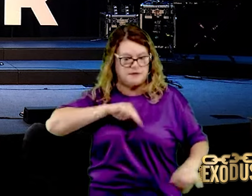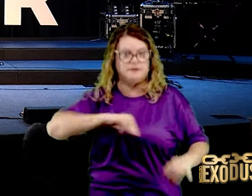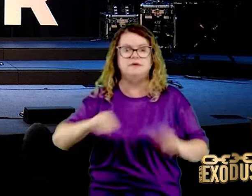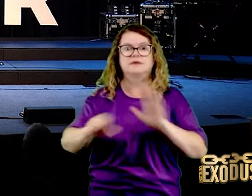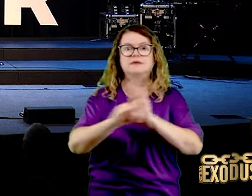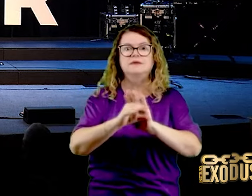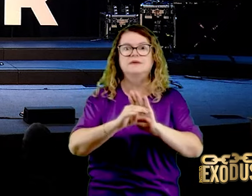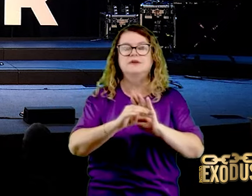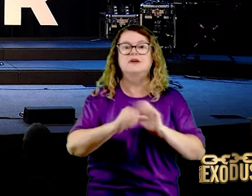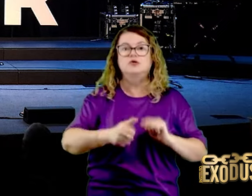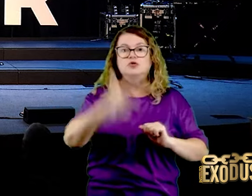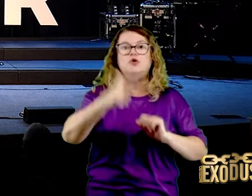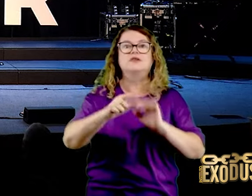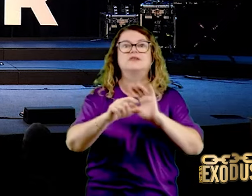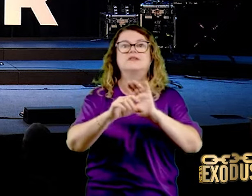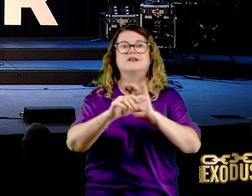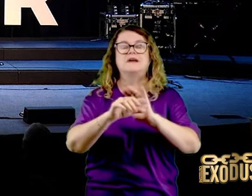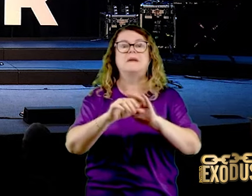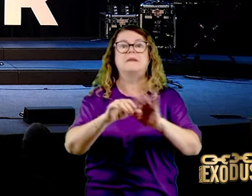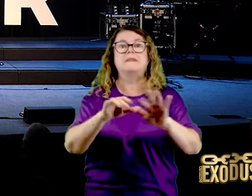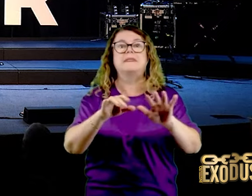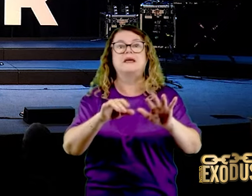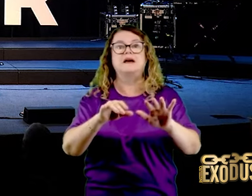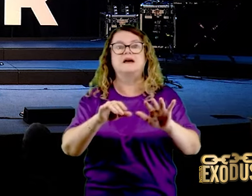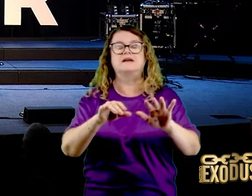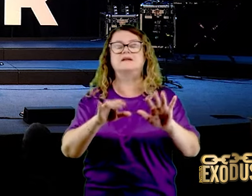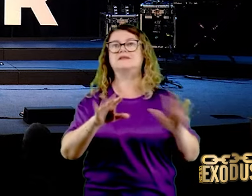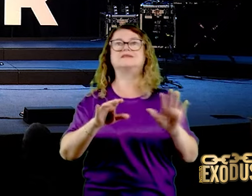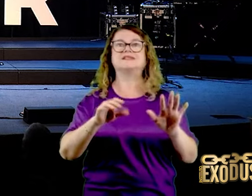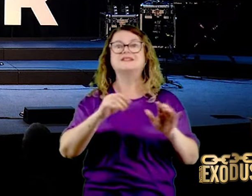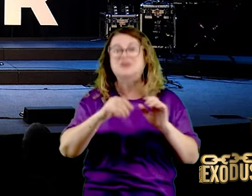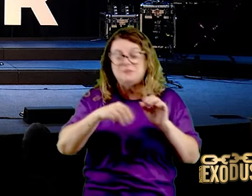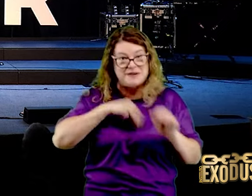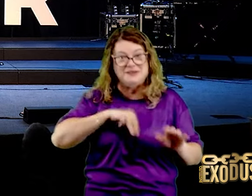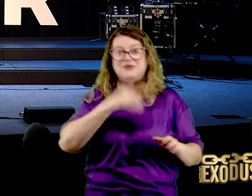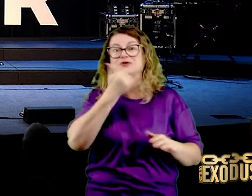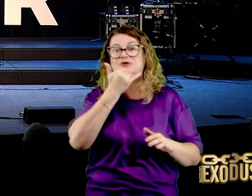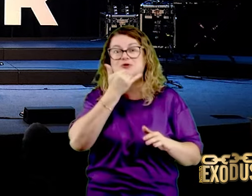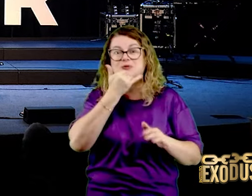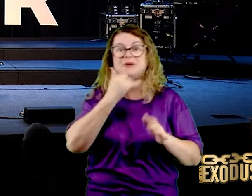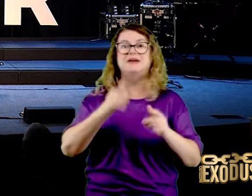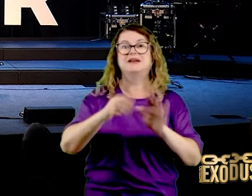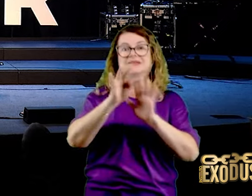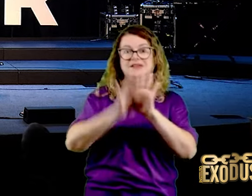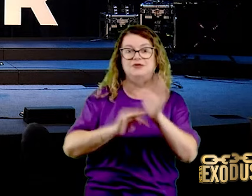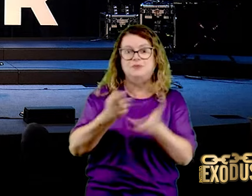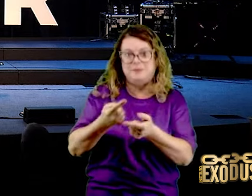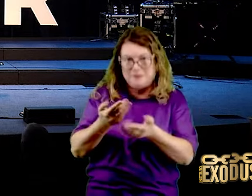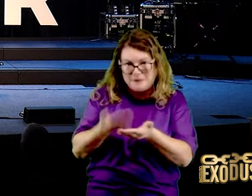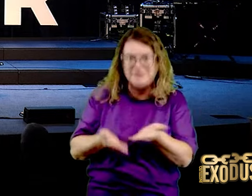não subsistirá, casa dividida não subsistirá. Alguns hebreus que antes estavam do lado dos filisteus,